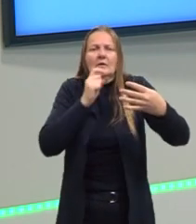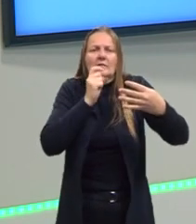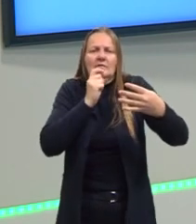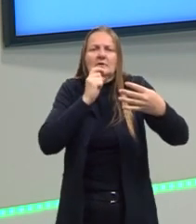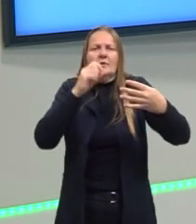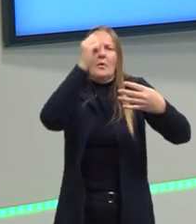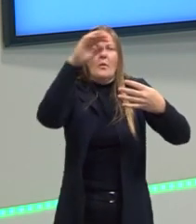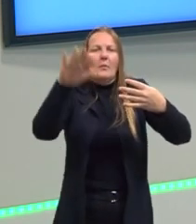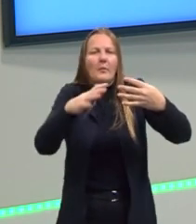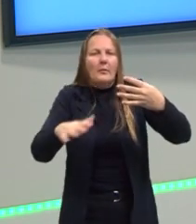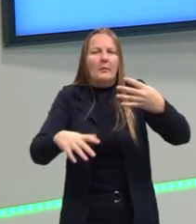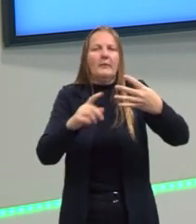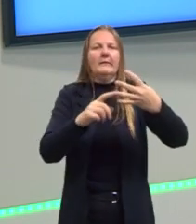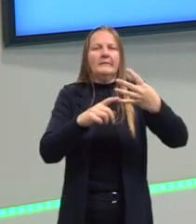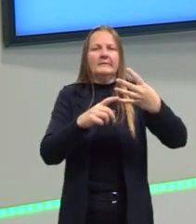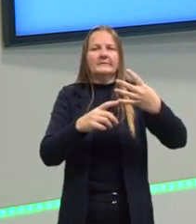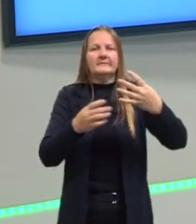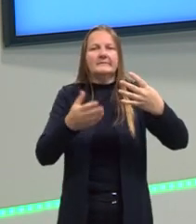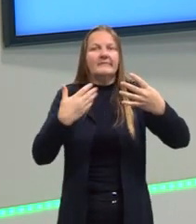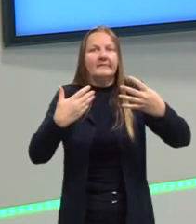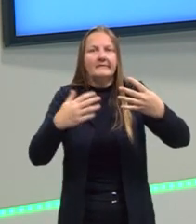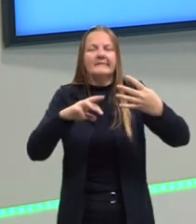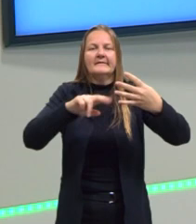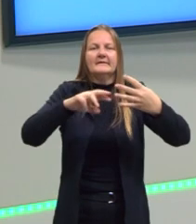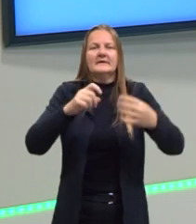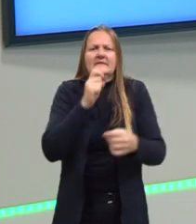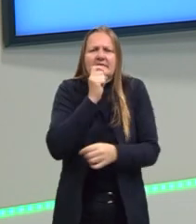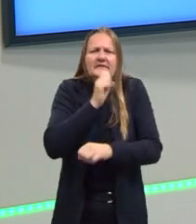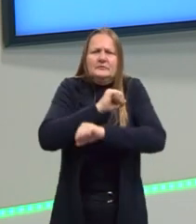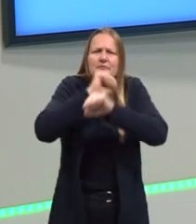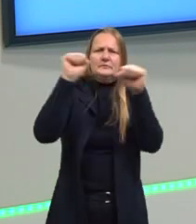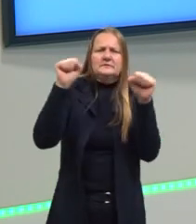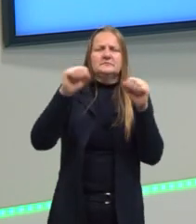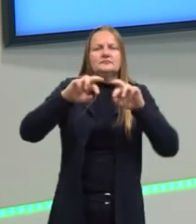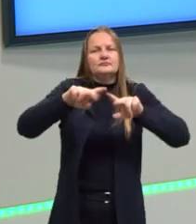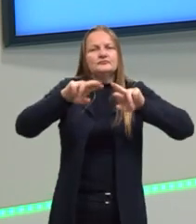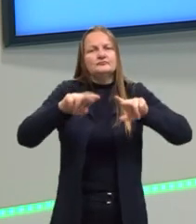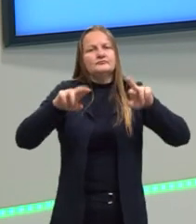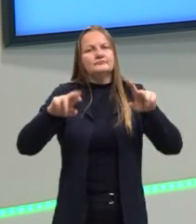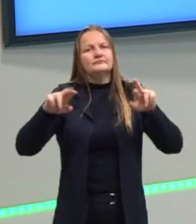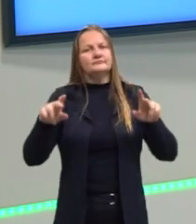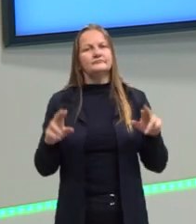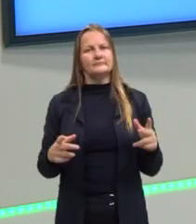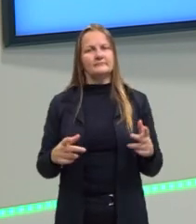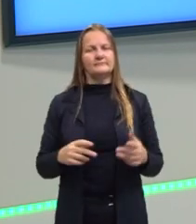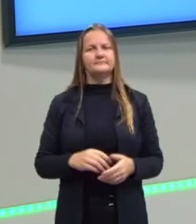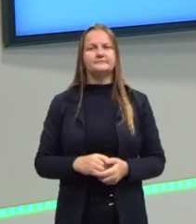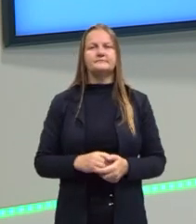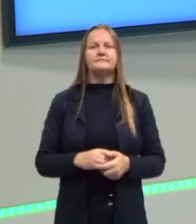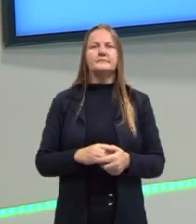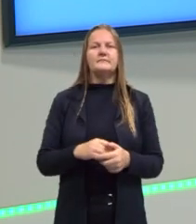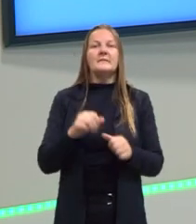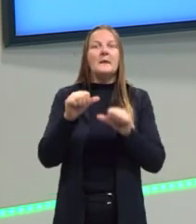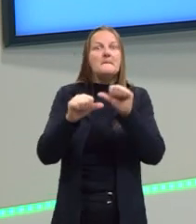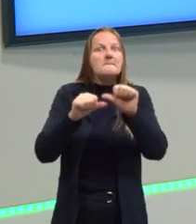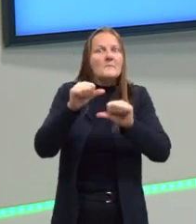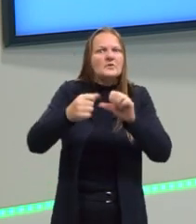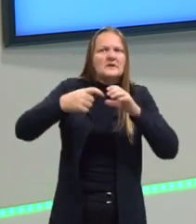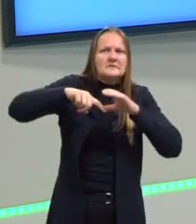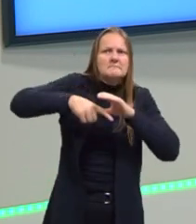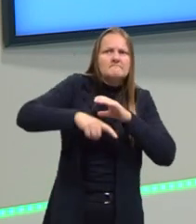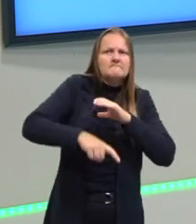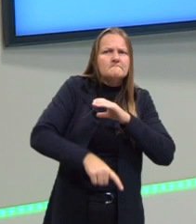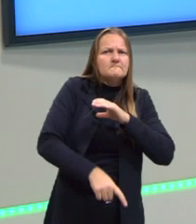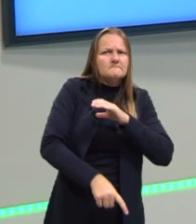costuma dizer no mesmo dia. Amanhece, tá frio, depois esquenta, depois esfria de novo. Não, são mudanças com